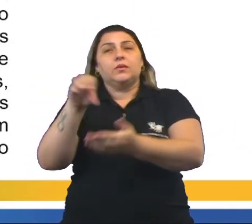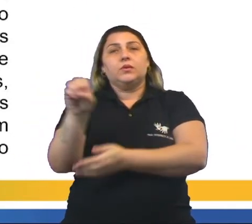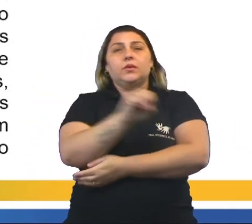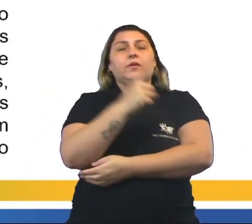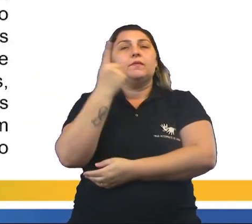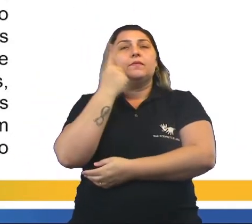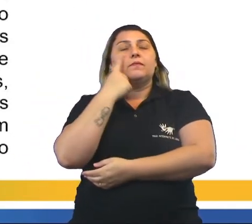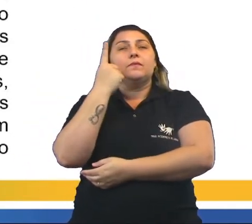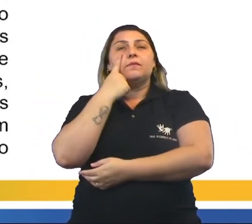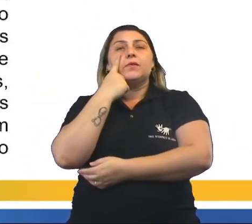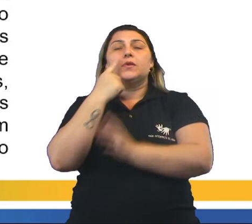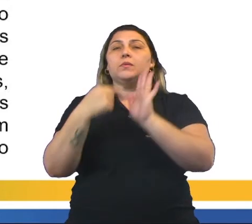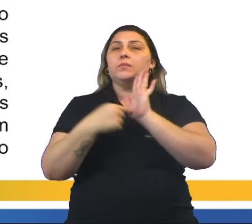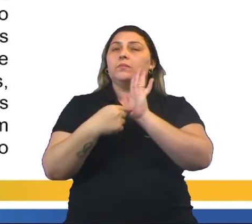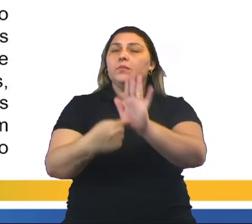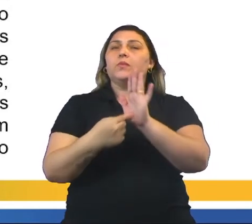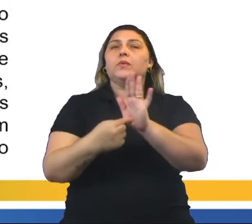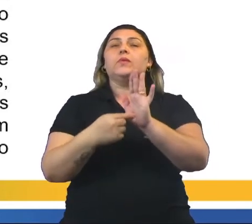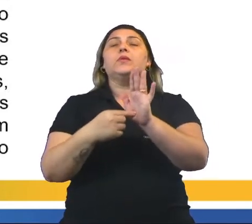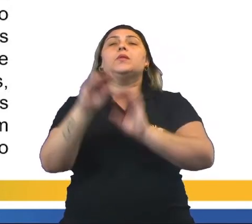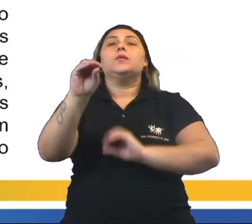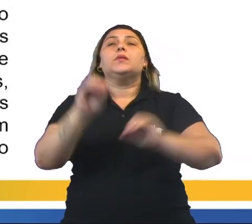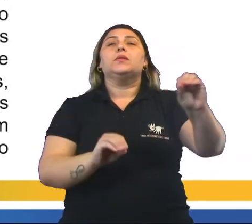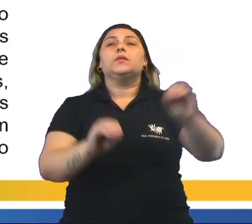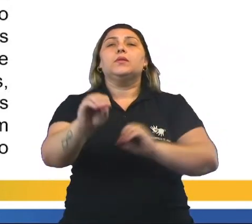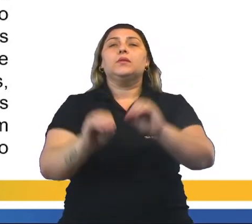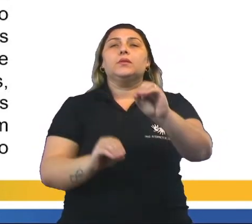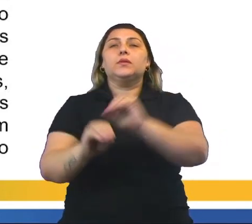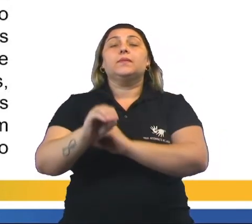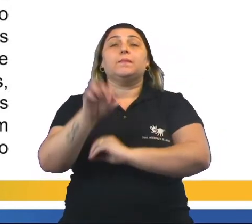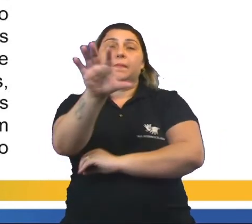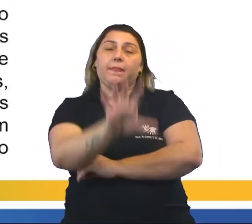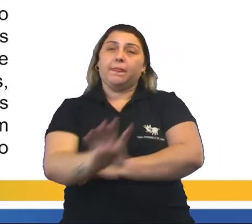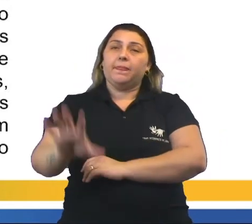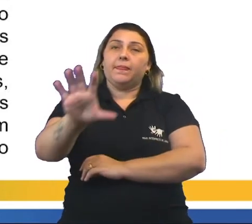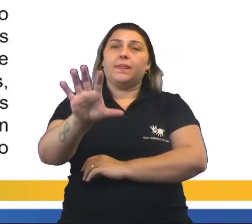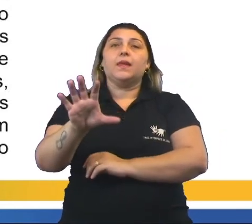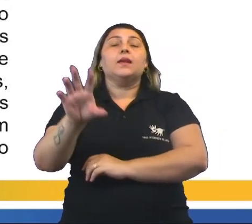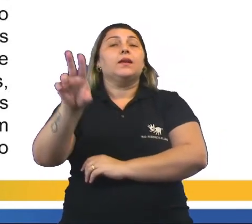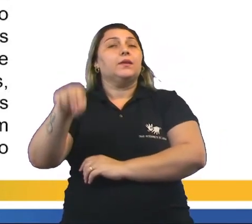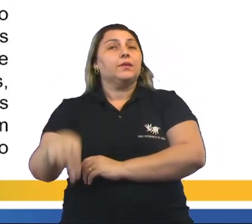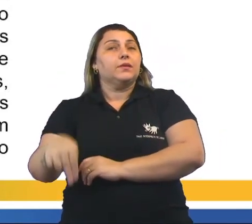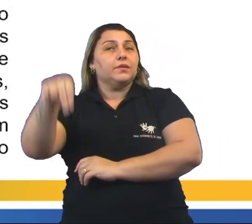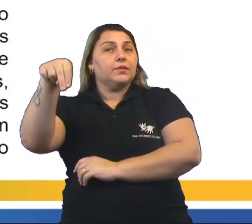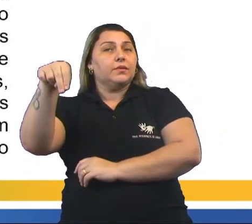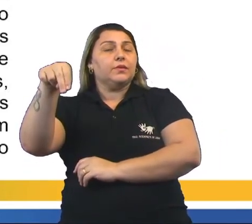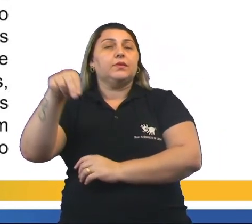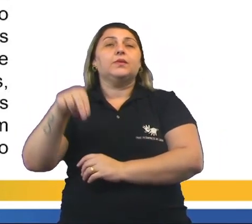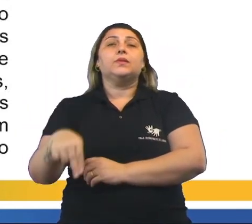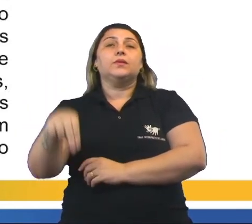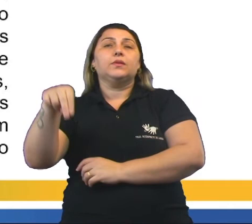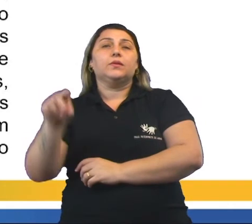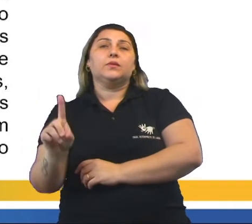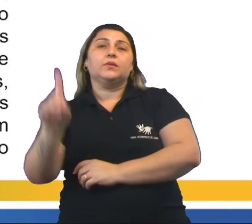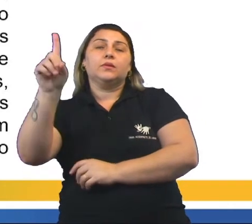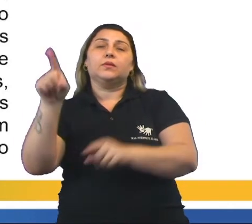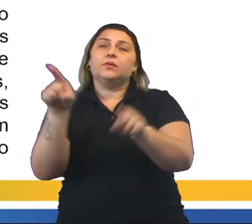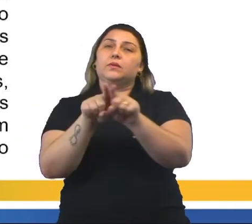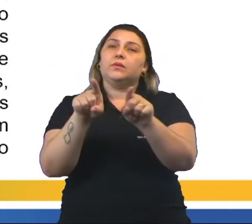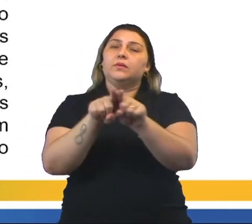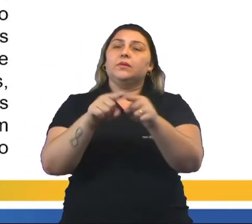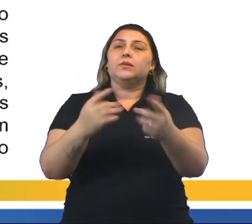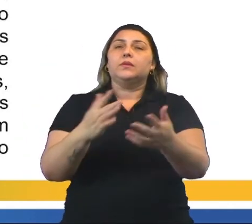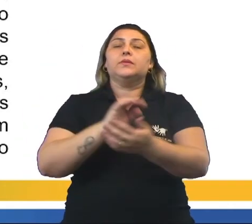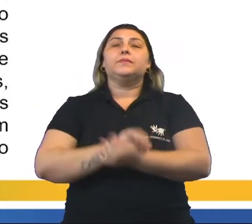a seta aí mostrando esse deslocamento em direção da região norte, tanto da região nordeste como também